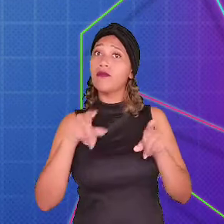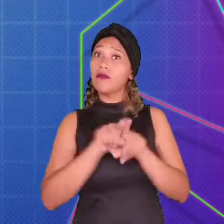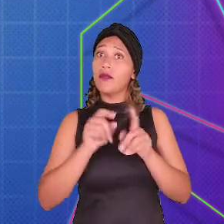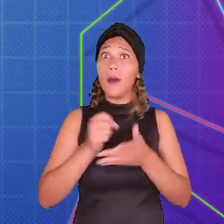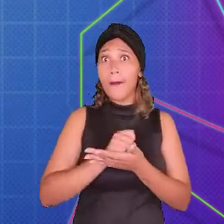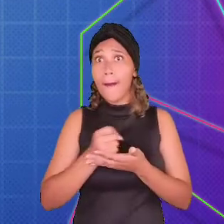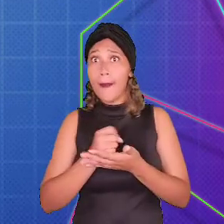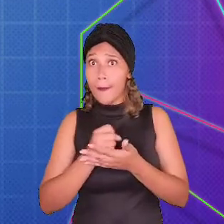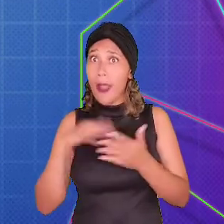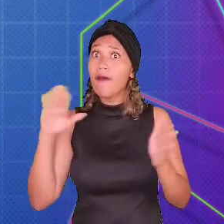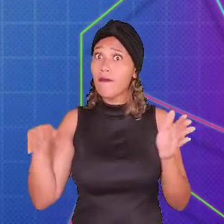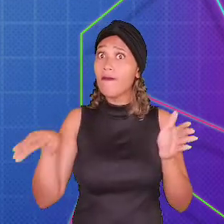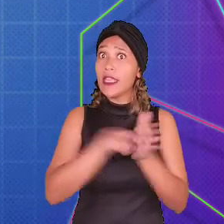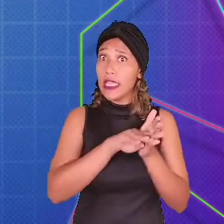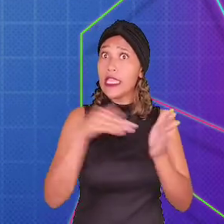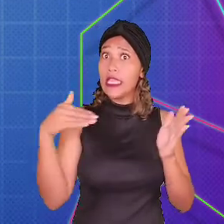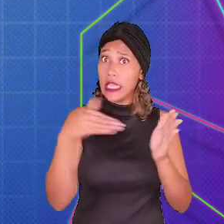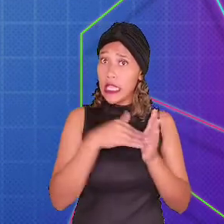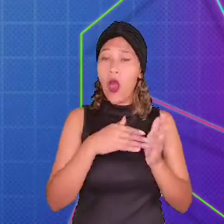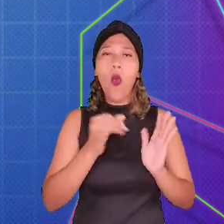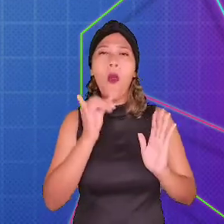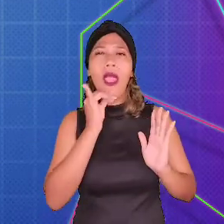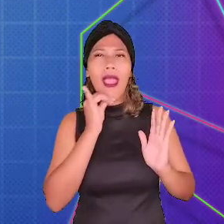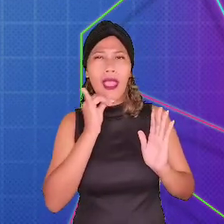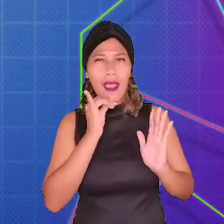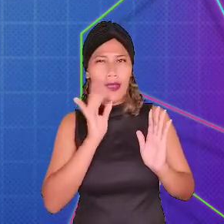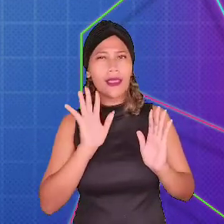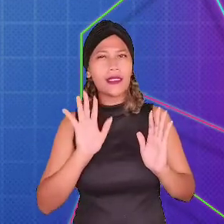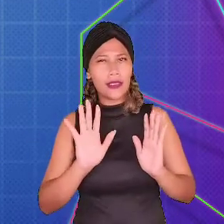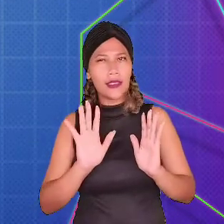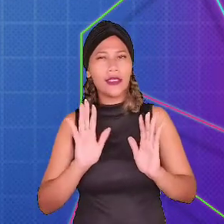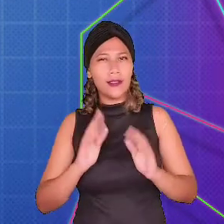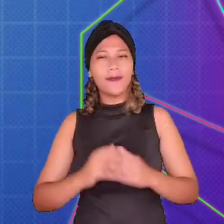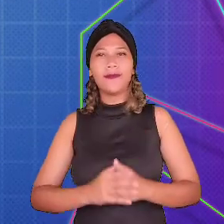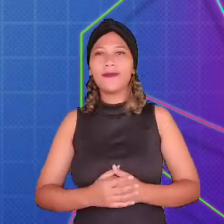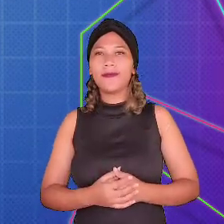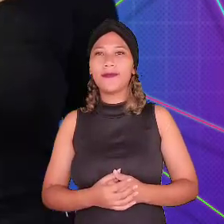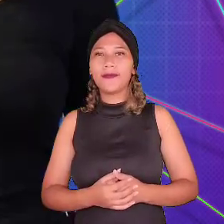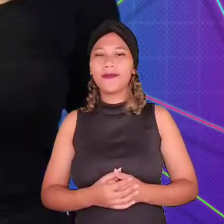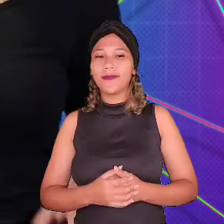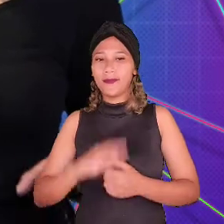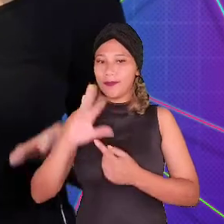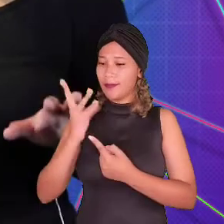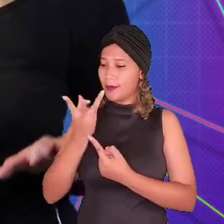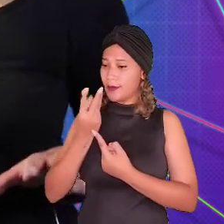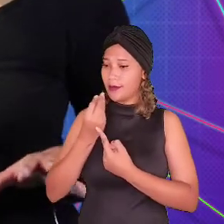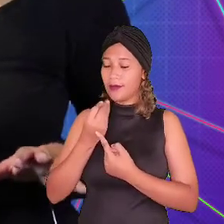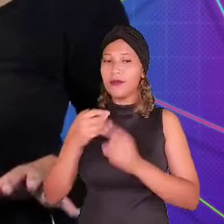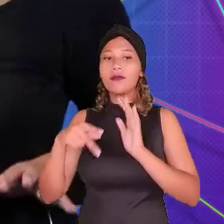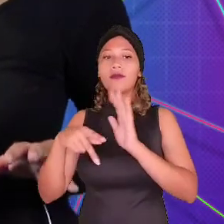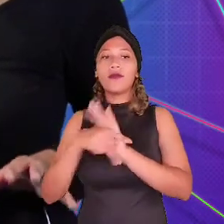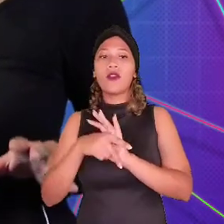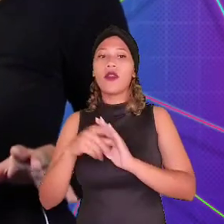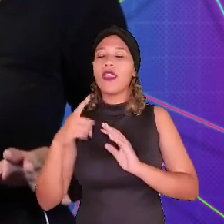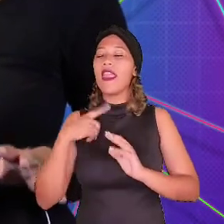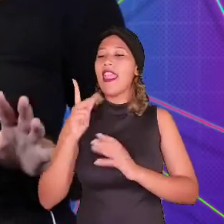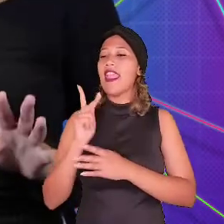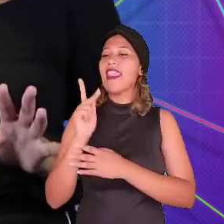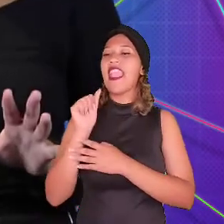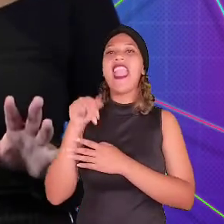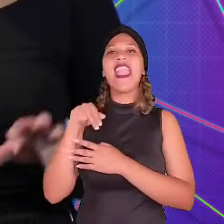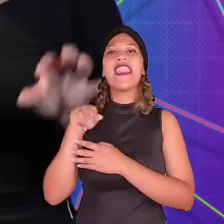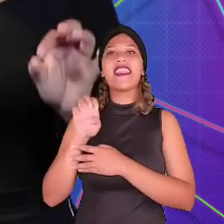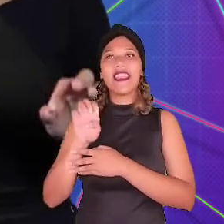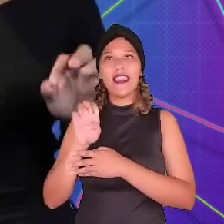até na jogabilidade do jogo. Vamos ver um exemplo da criação de arte no jogo? O artista do jogo, Kane e Lynch 2,